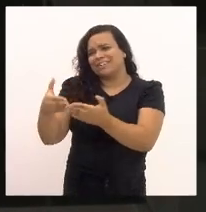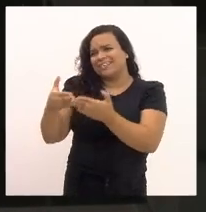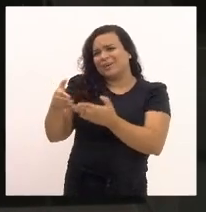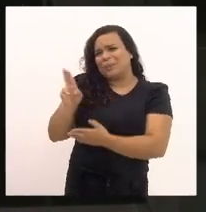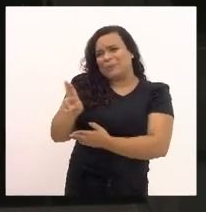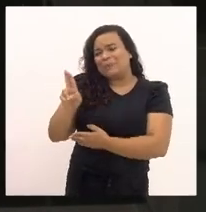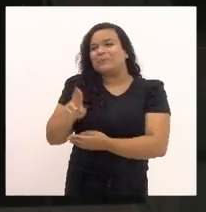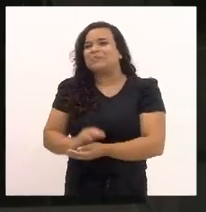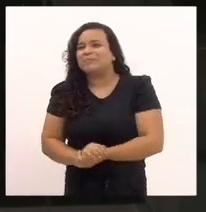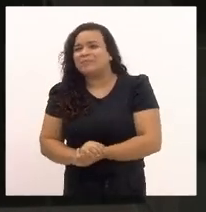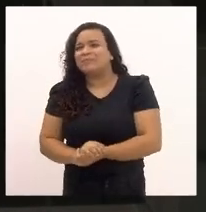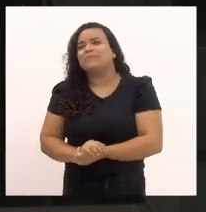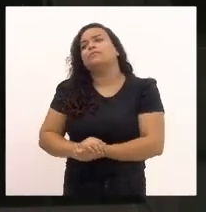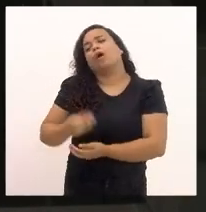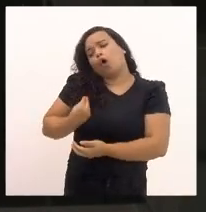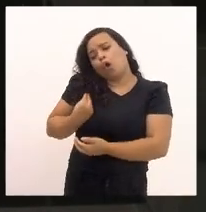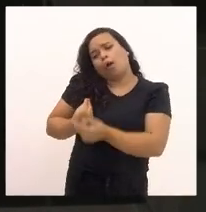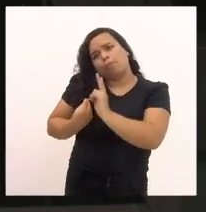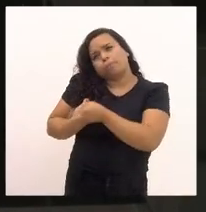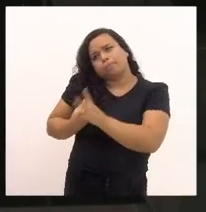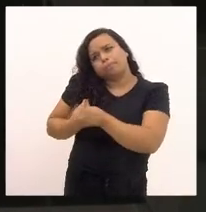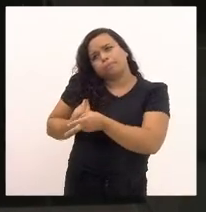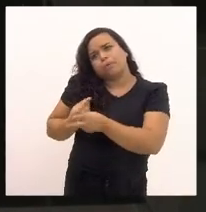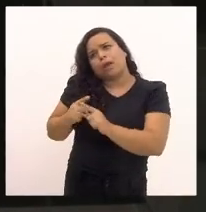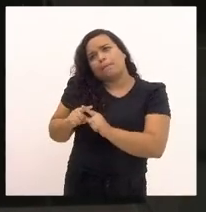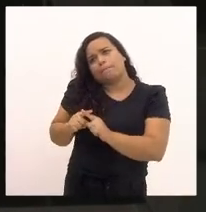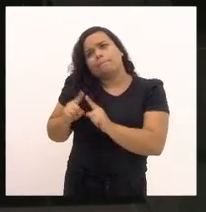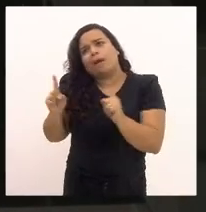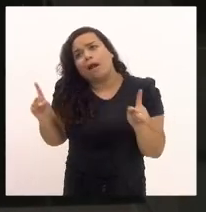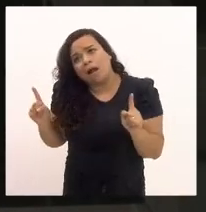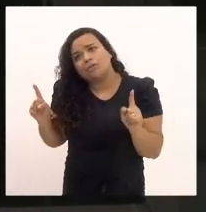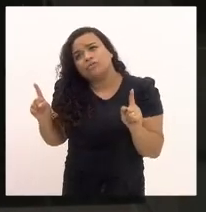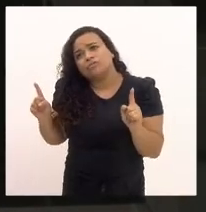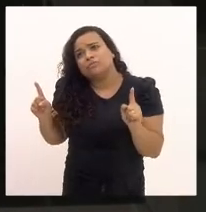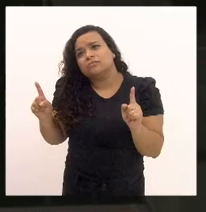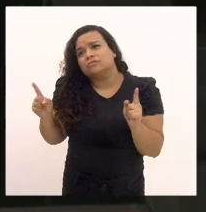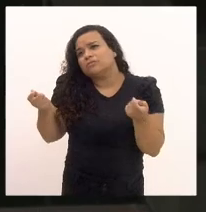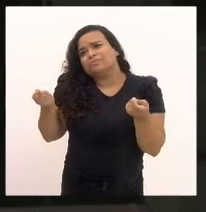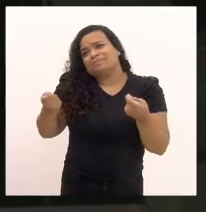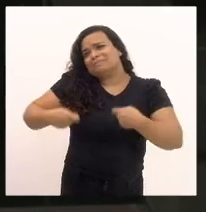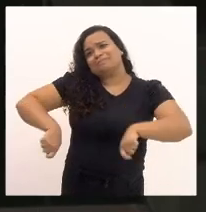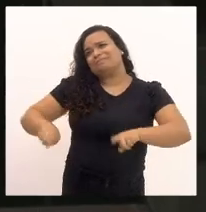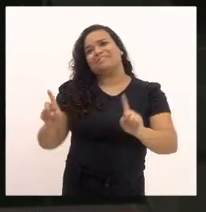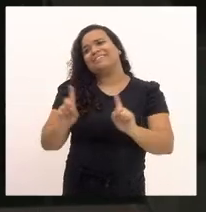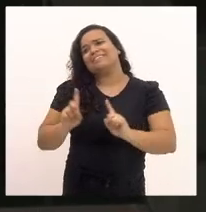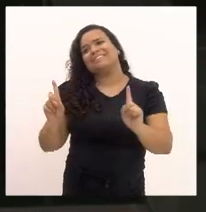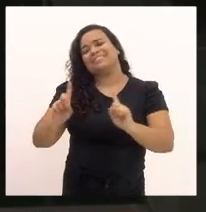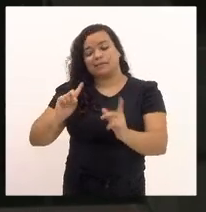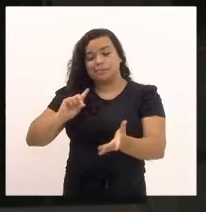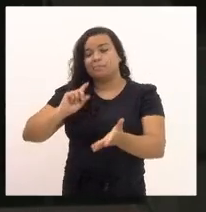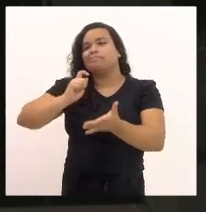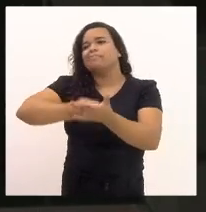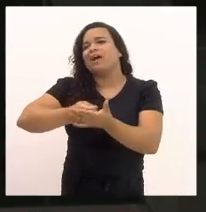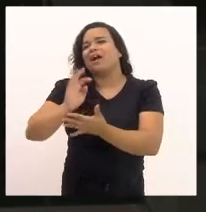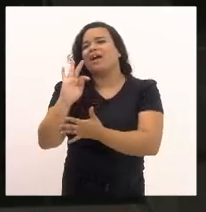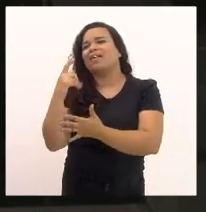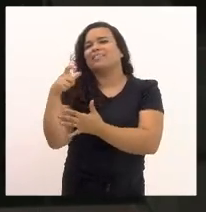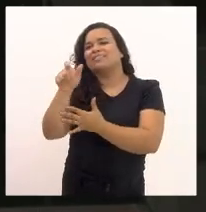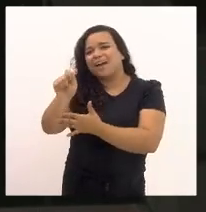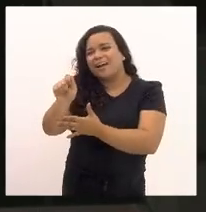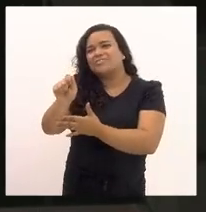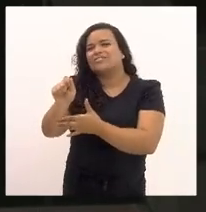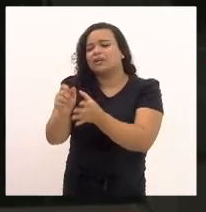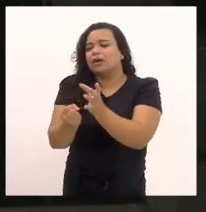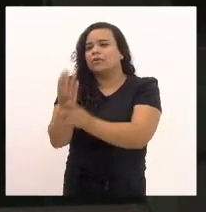continuará a existir, mas fica extinta a taxa de emissão do CRLV.